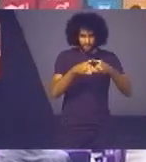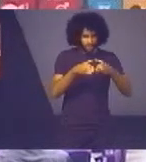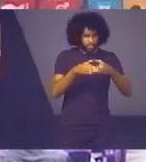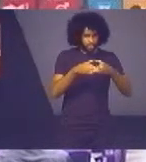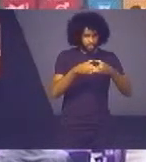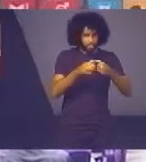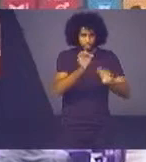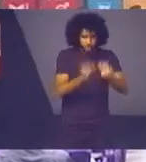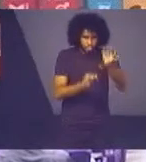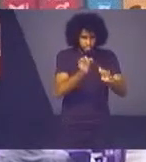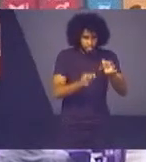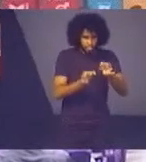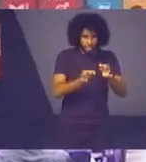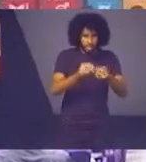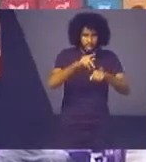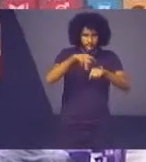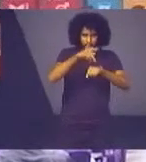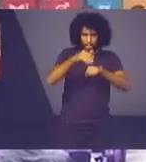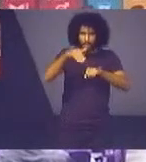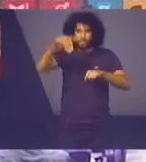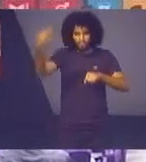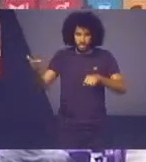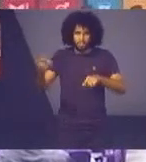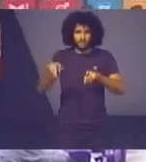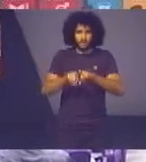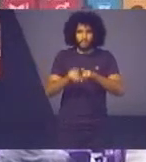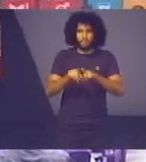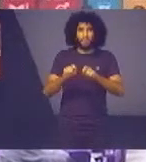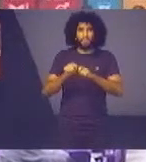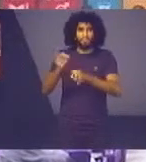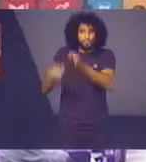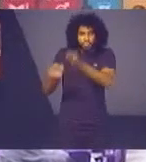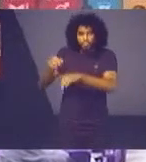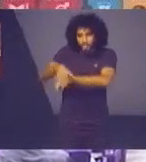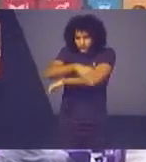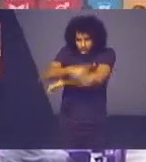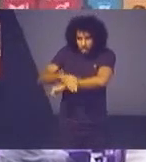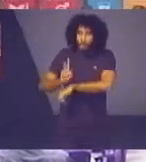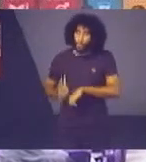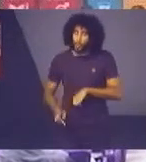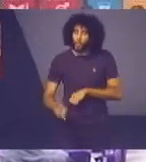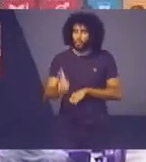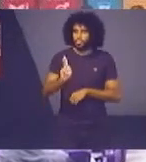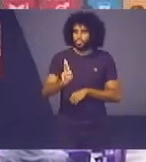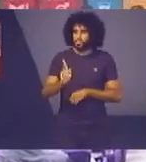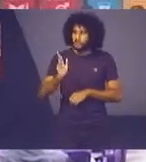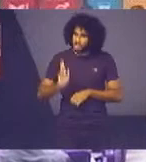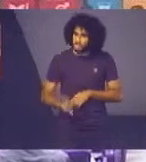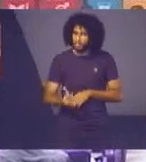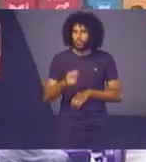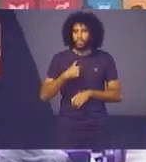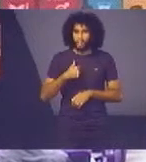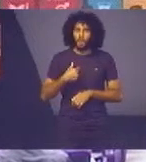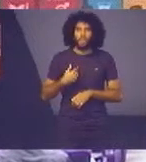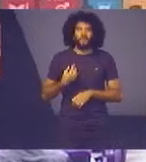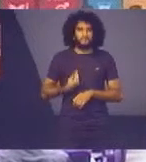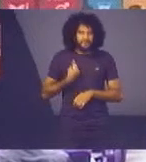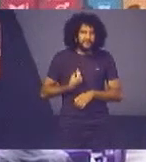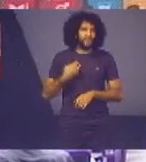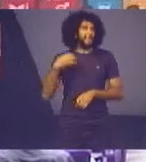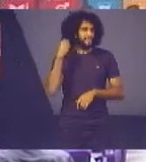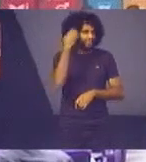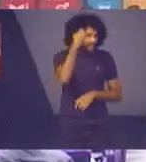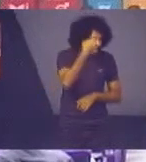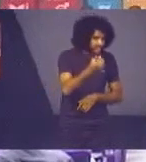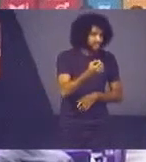jurídica internacional e faço justiça no bairro direto eu vivo na estrada isso